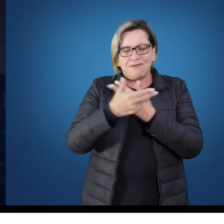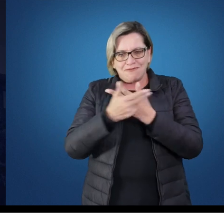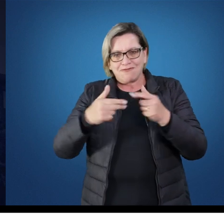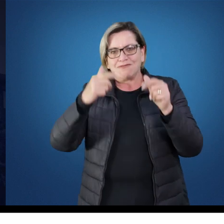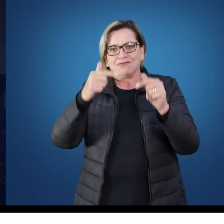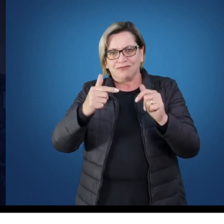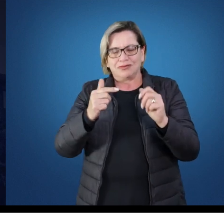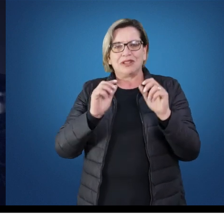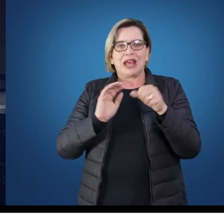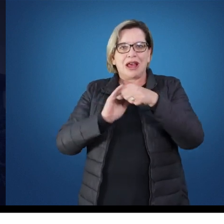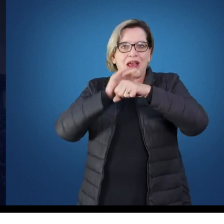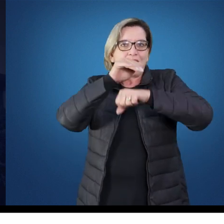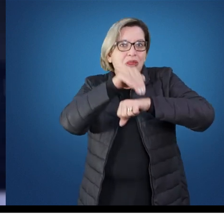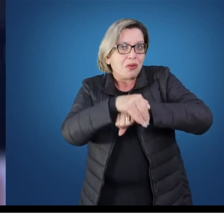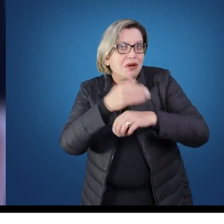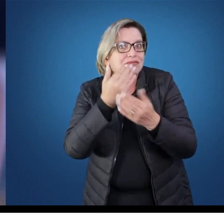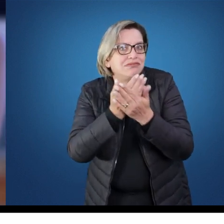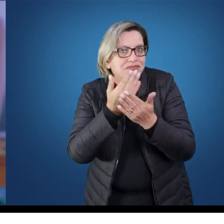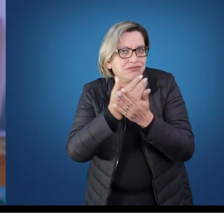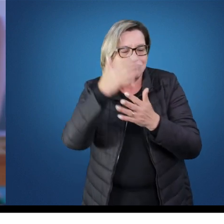e é ofertado no período noturno.